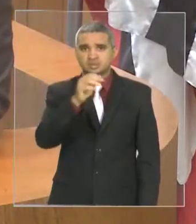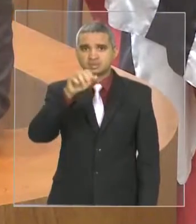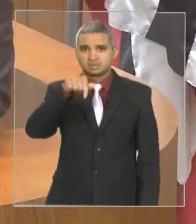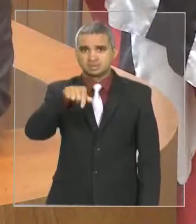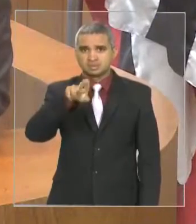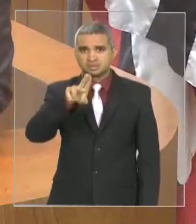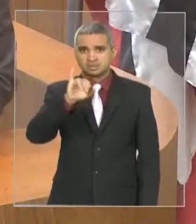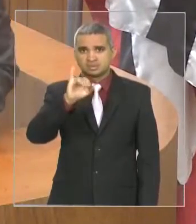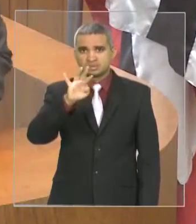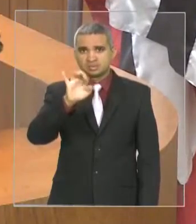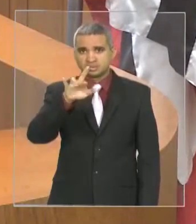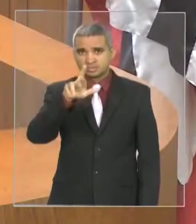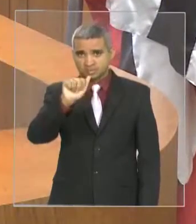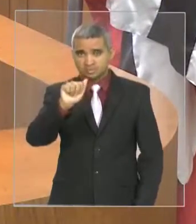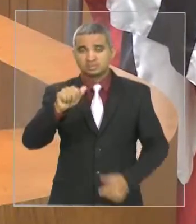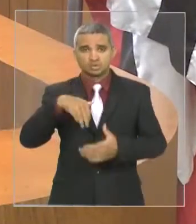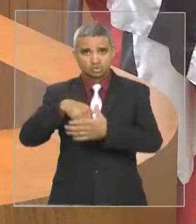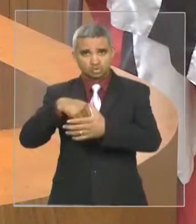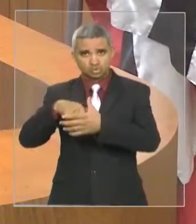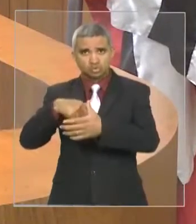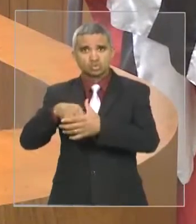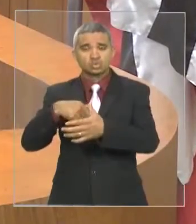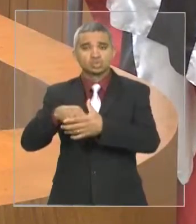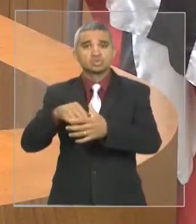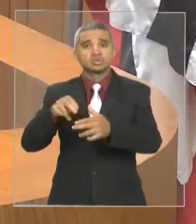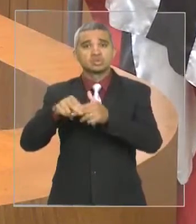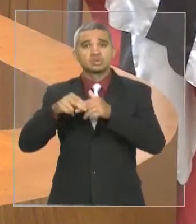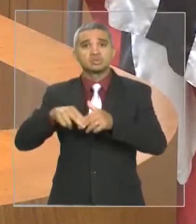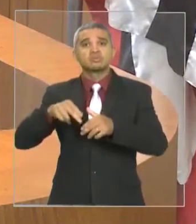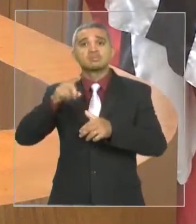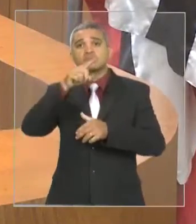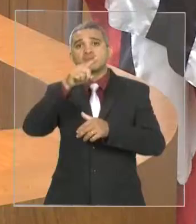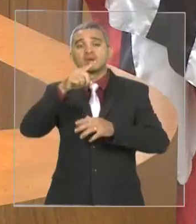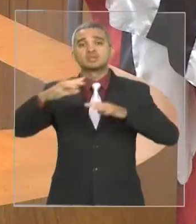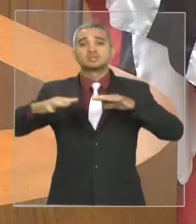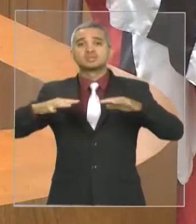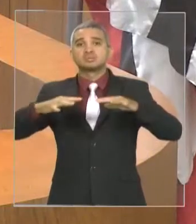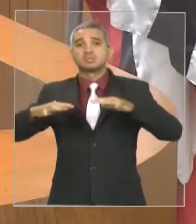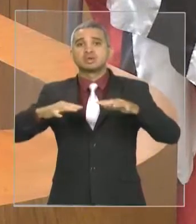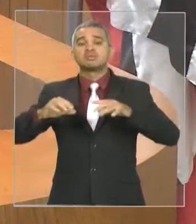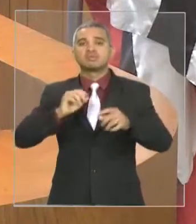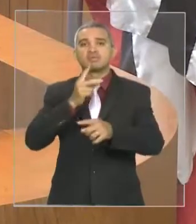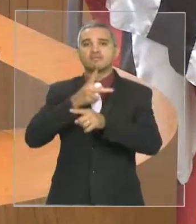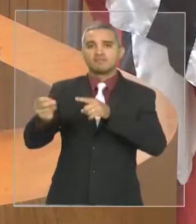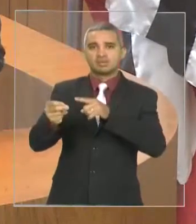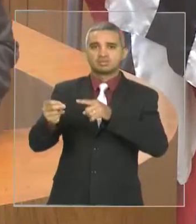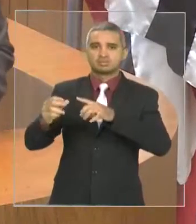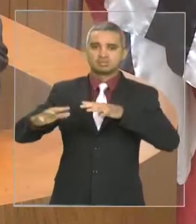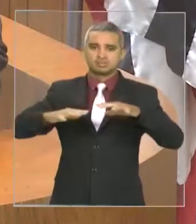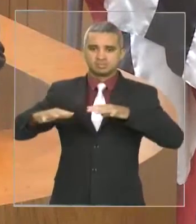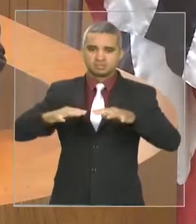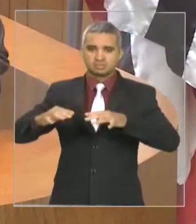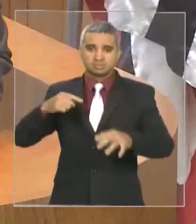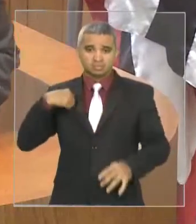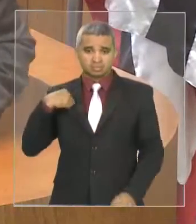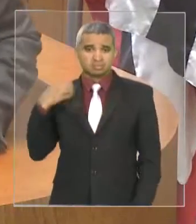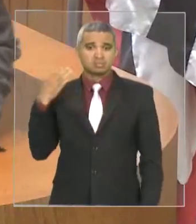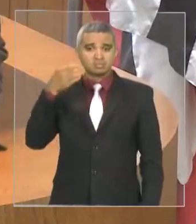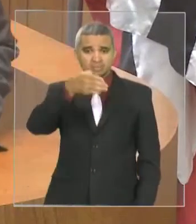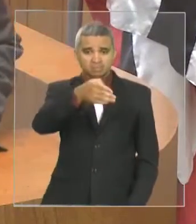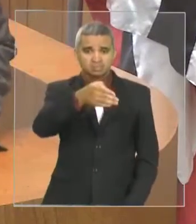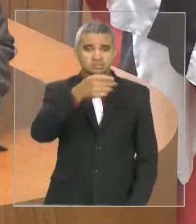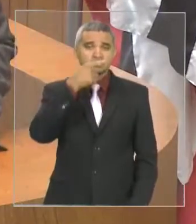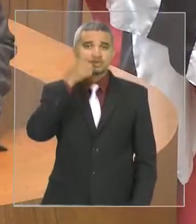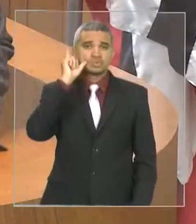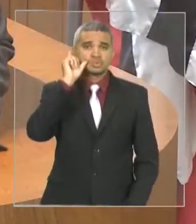inclusive derrotou o Sampaio no primeiro turno lá por 2 a 1. E eu estava presente, eu sou um presidente que vou, estava falando ontem para o deputado